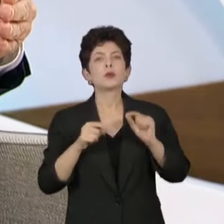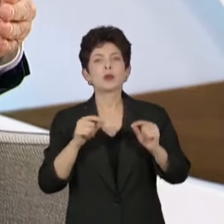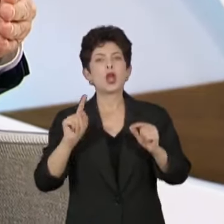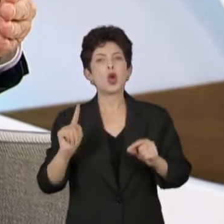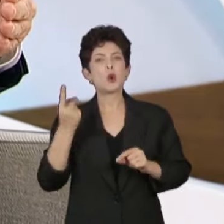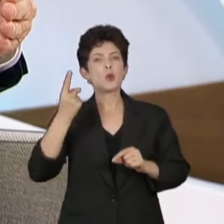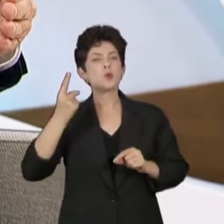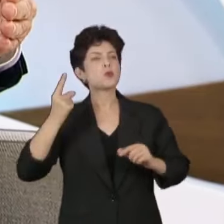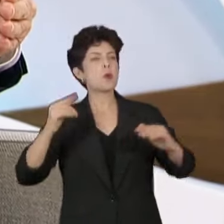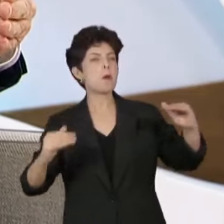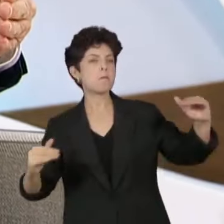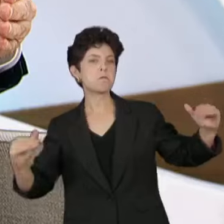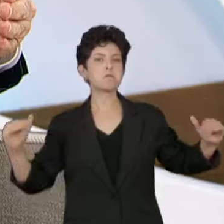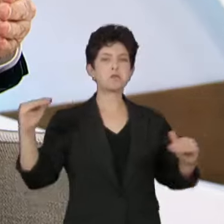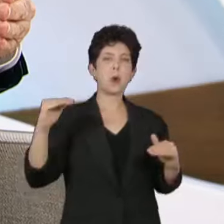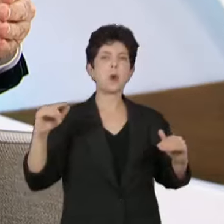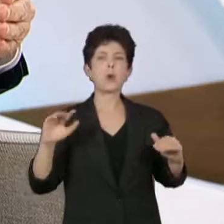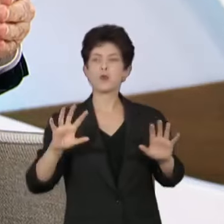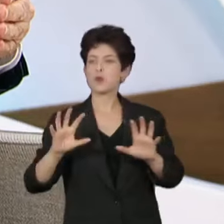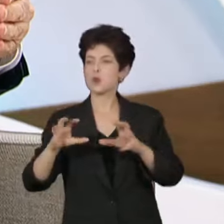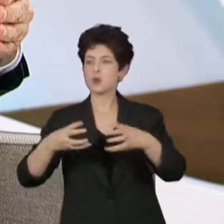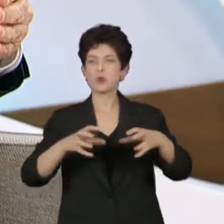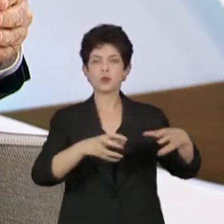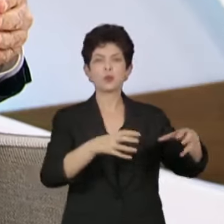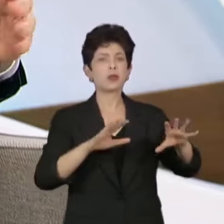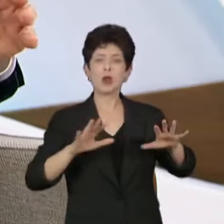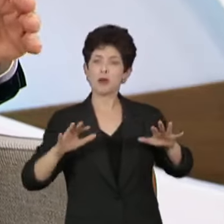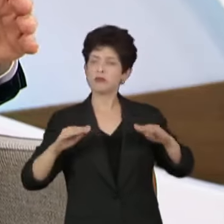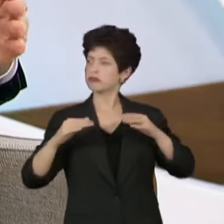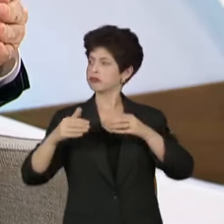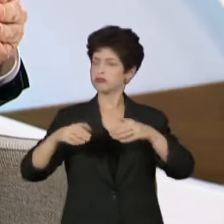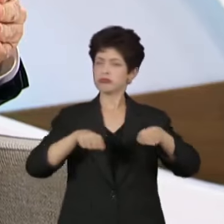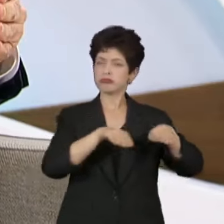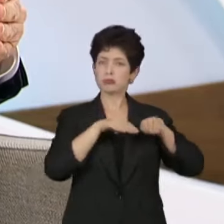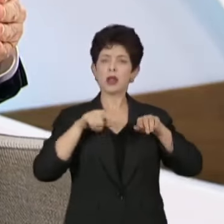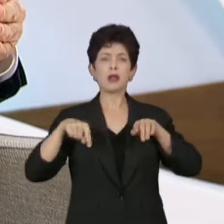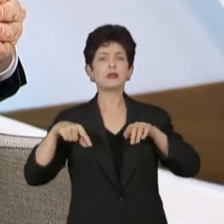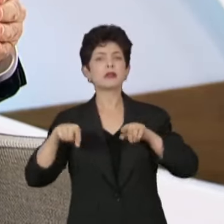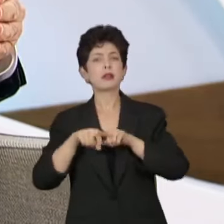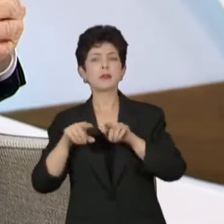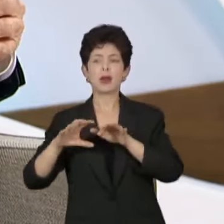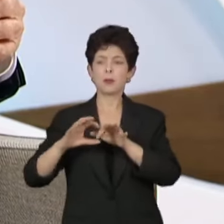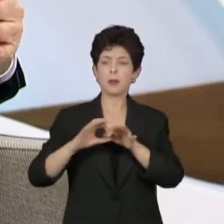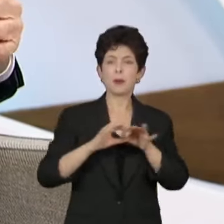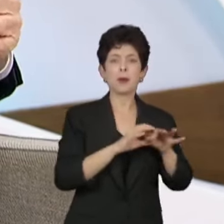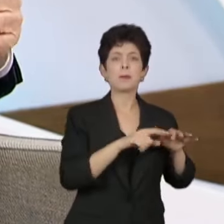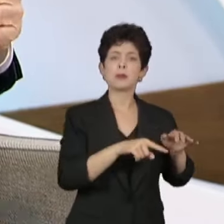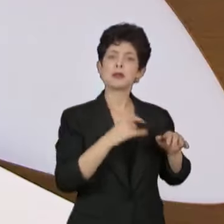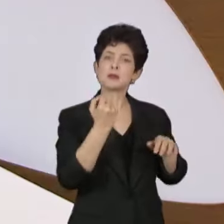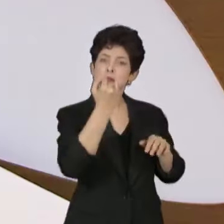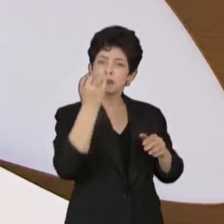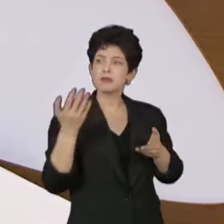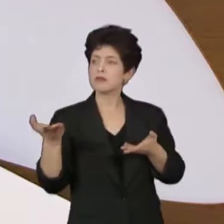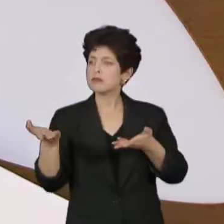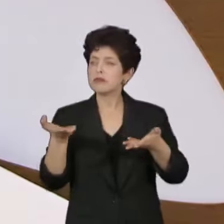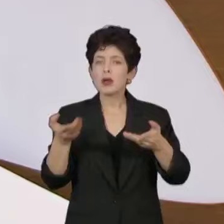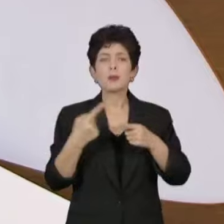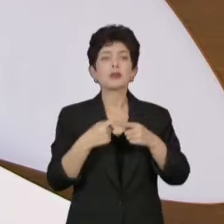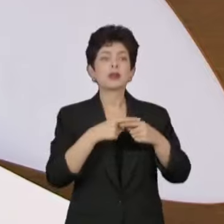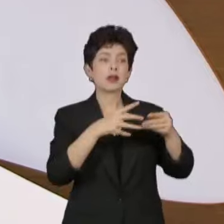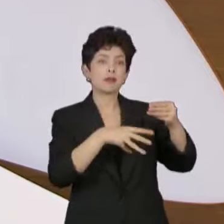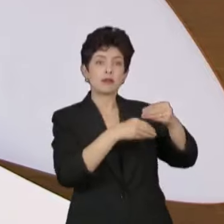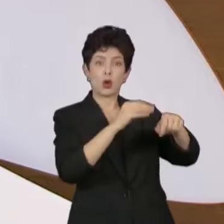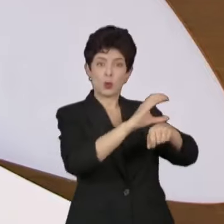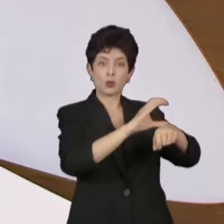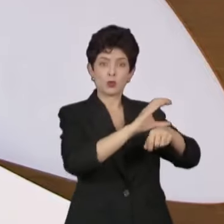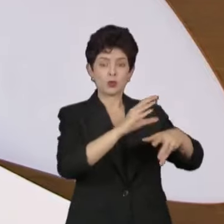Portanto, o Supremo é um intérprete final da Constituição, mas é um final relativo, porque uma emenda